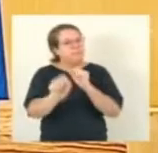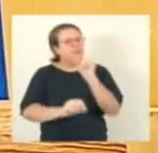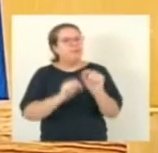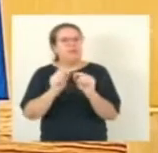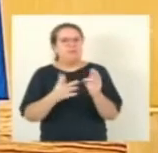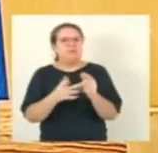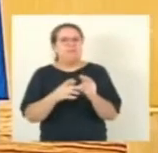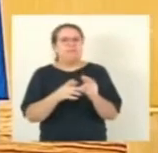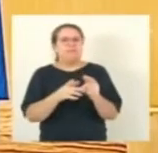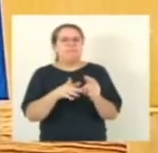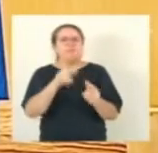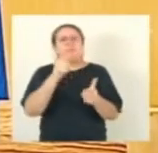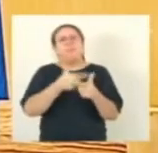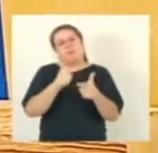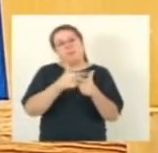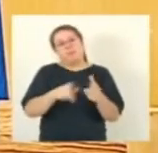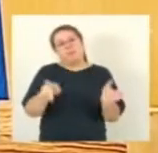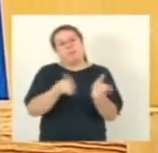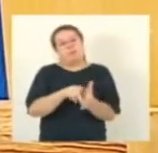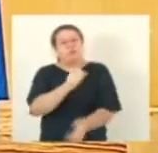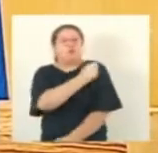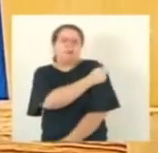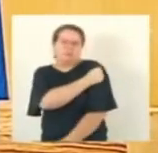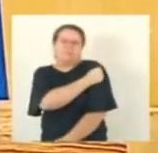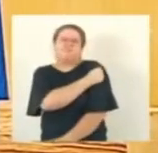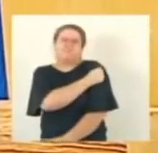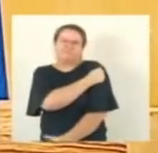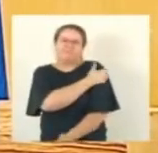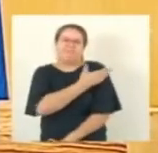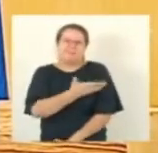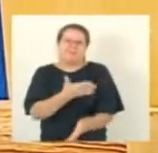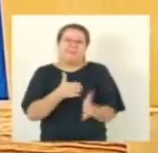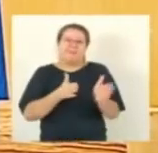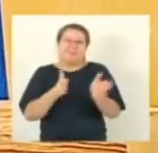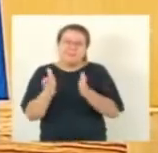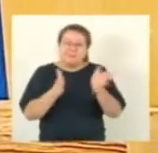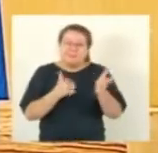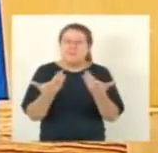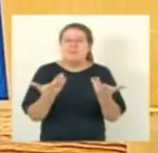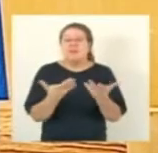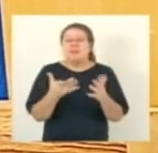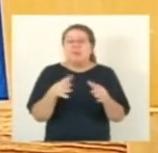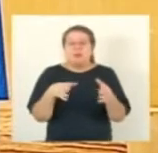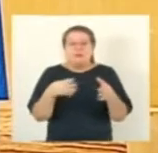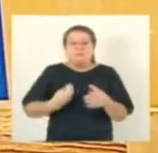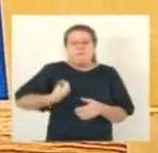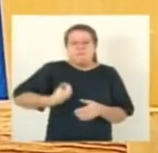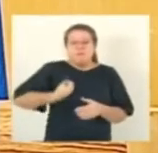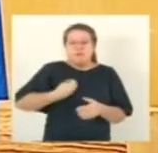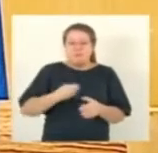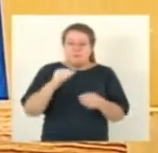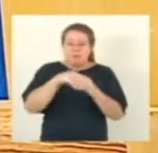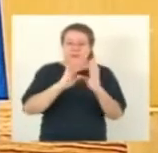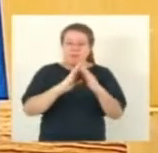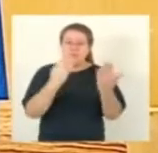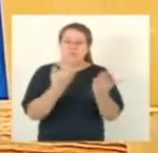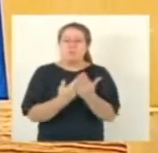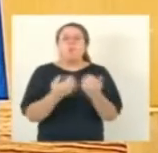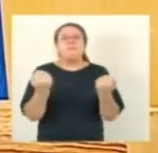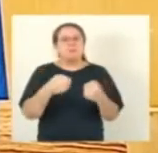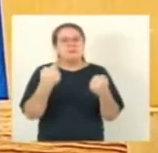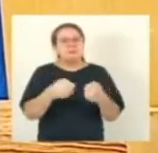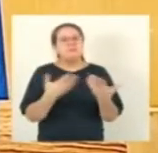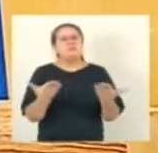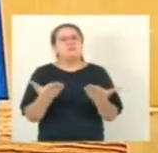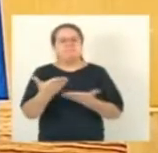para que esses alunos se adaptem novamente a essa vida comunitária nas escolas. E essa questão de